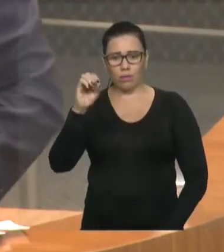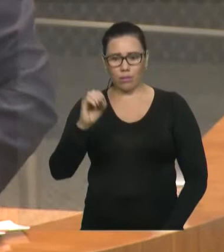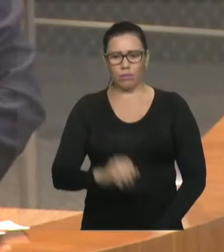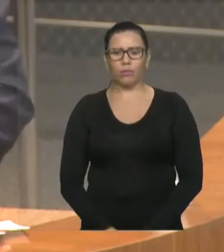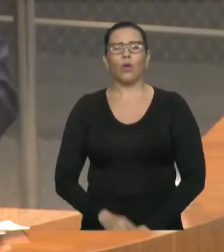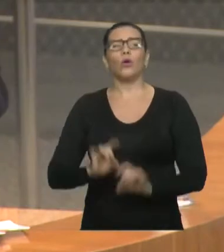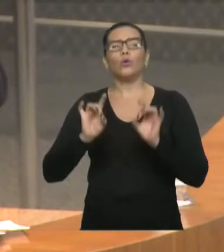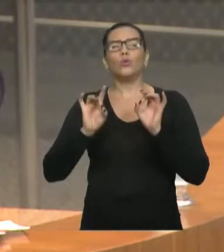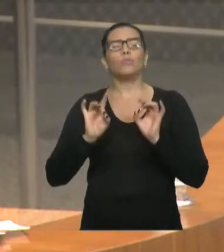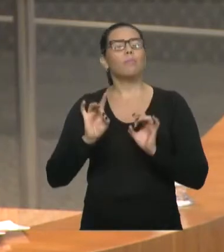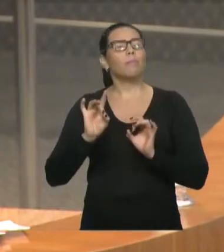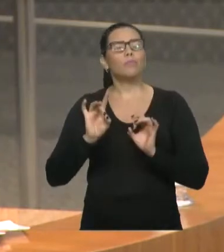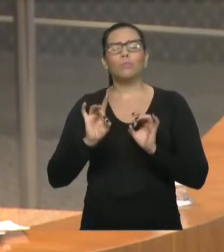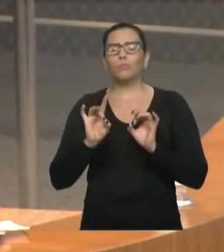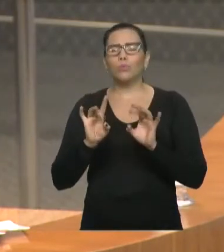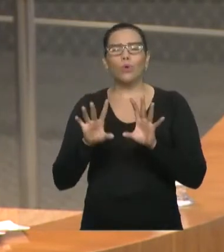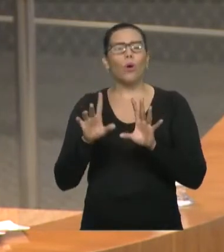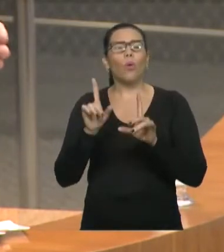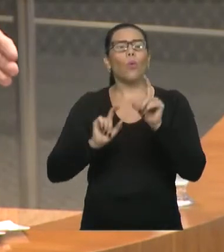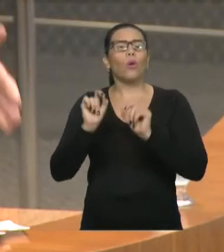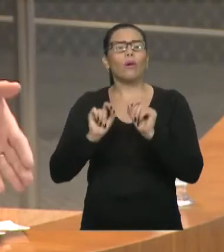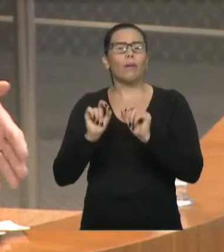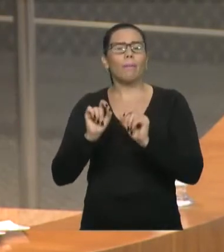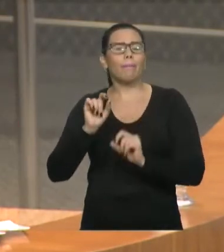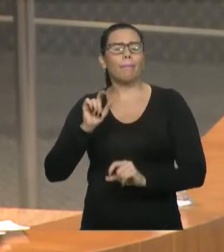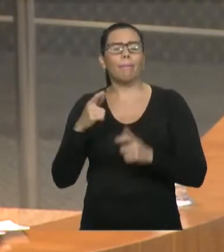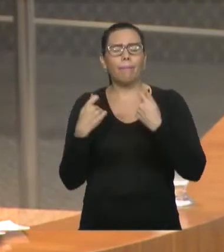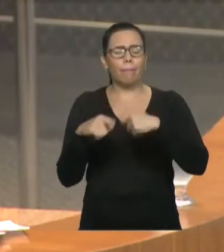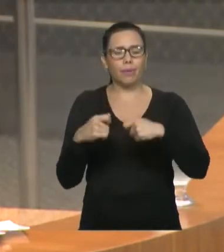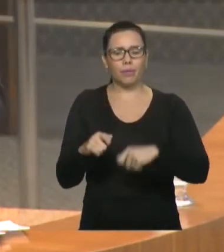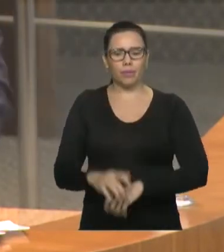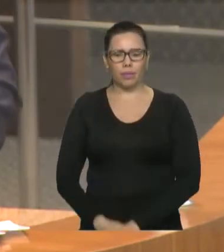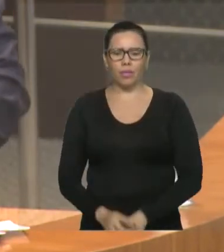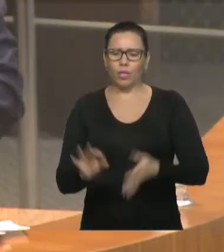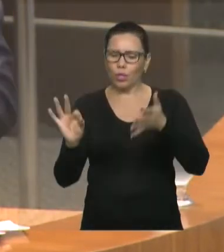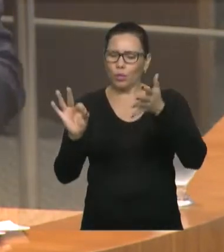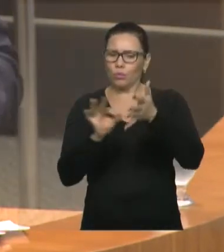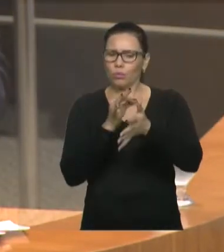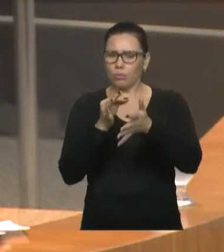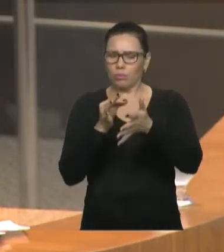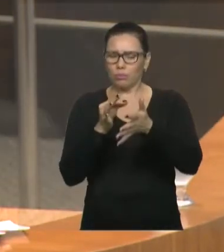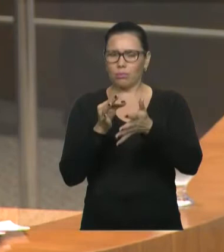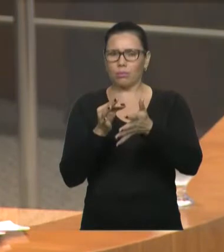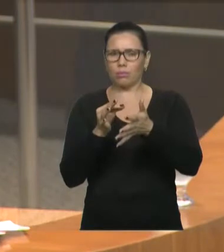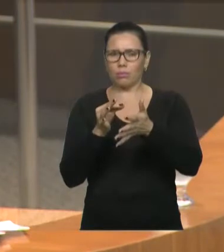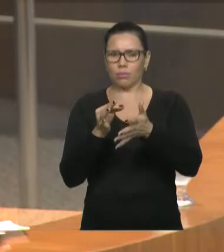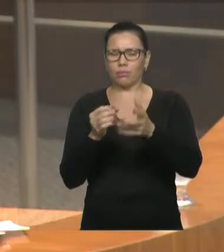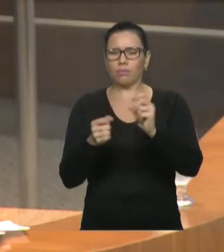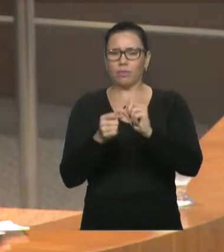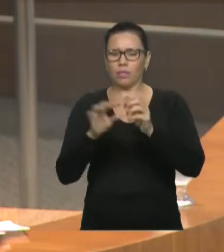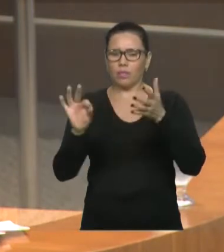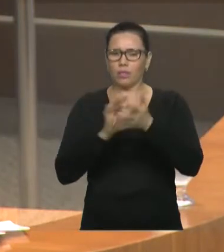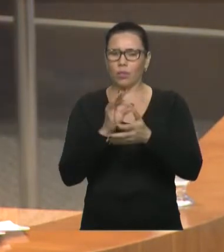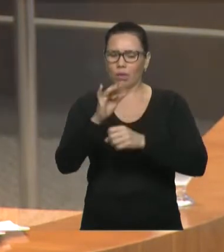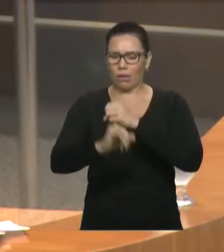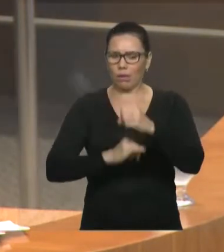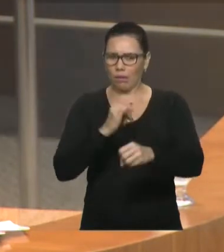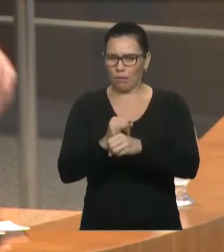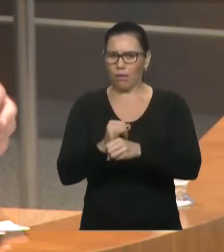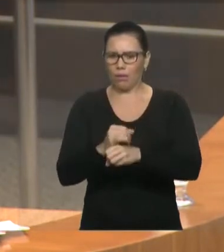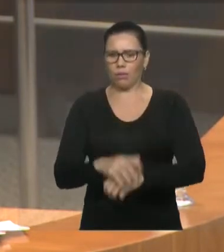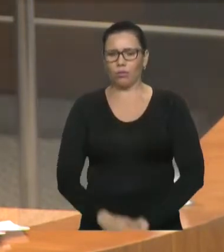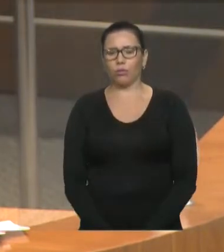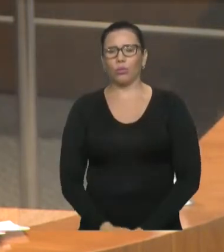ao e-mail da SAF, ou o protocolo na própria SAF, para que você possa ter o direito de